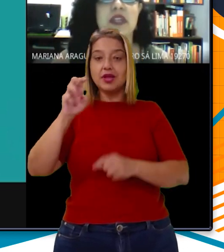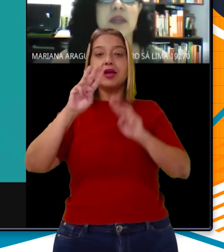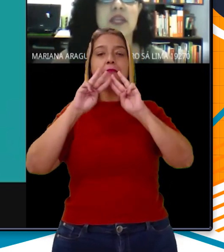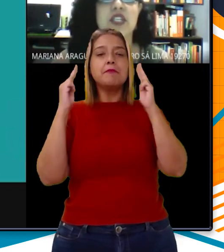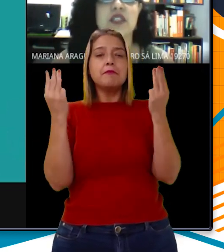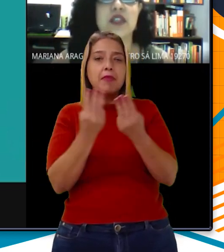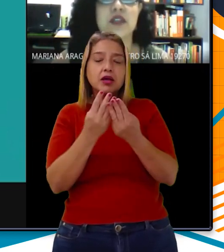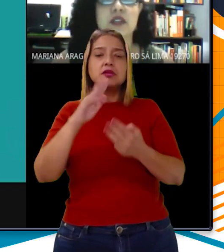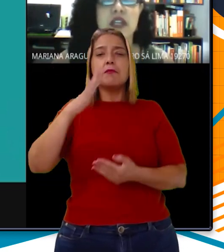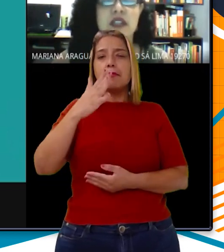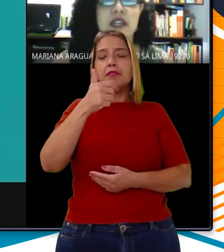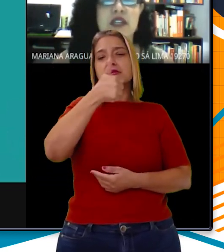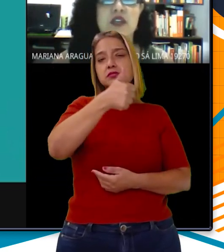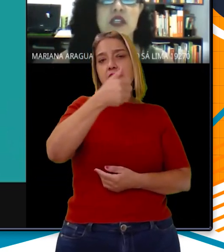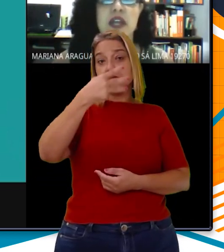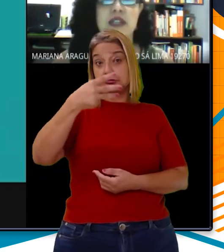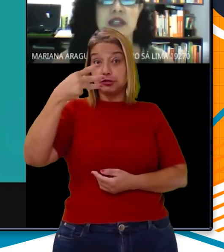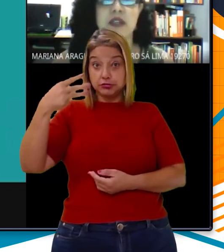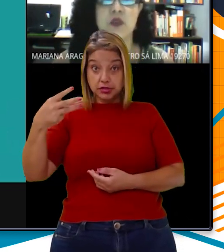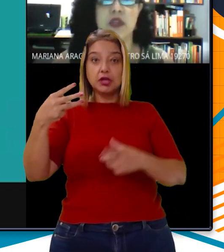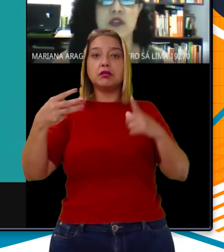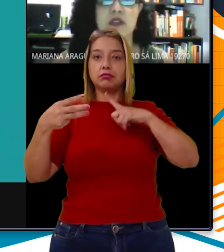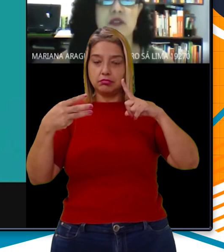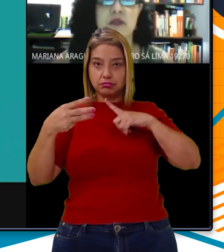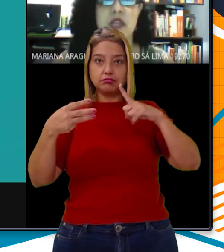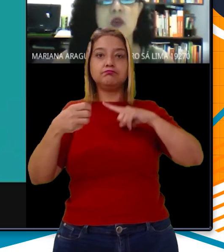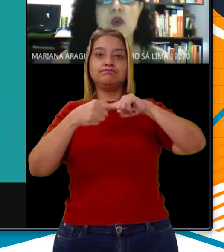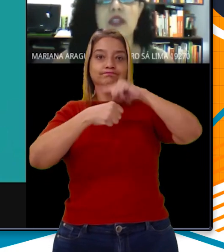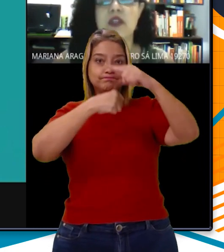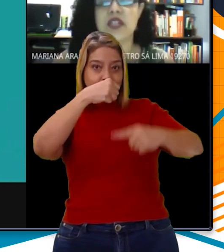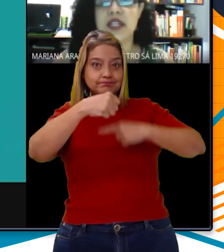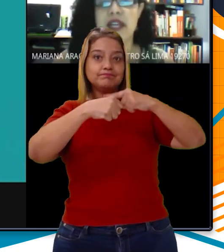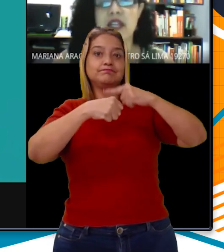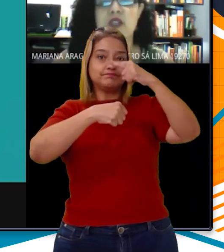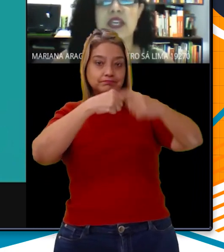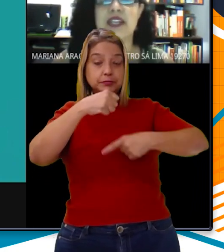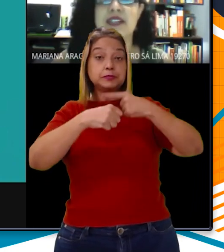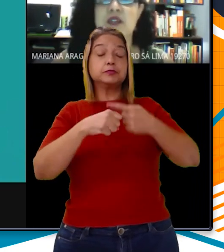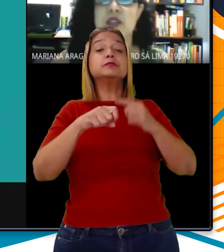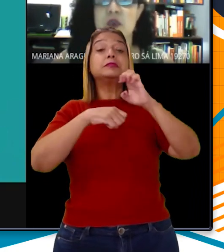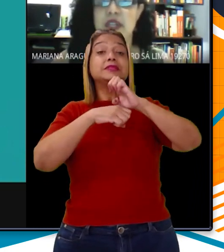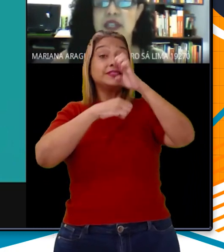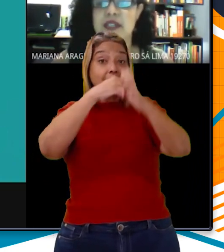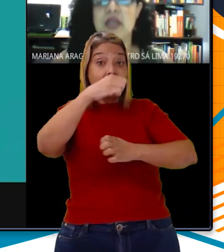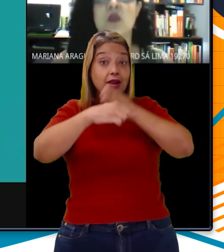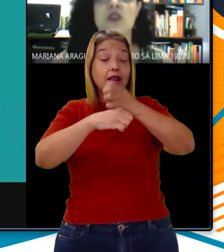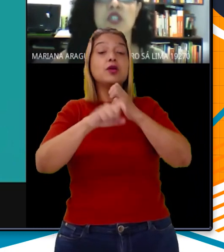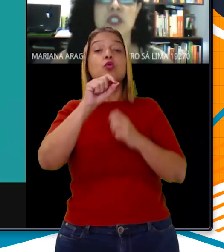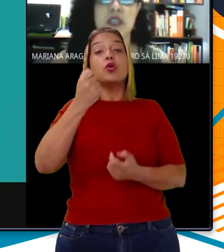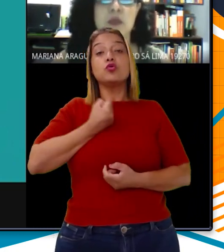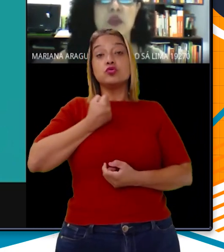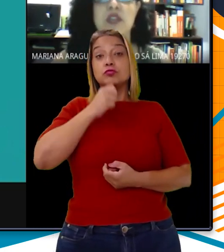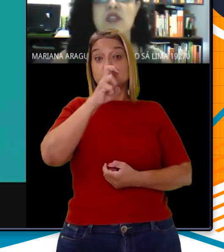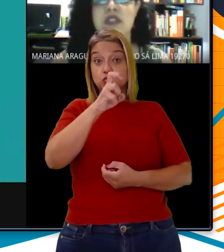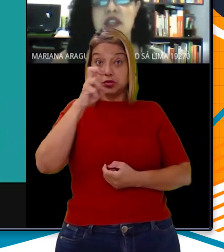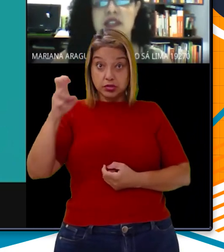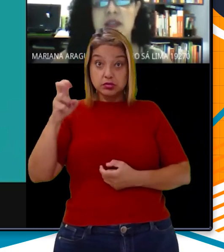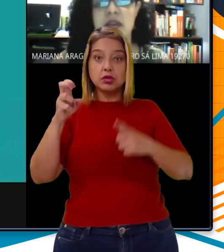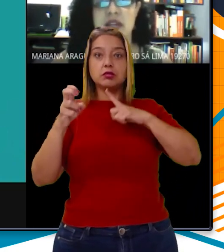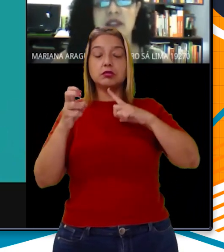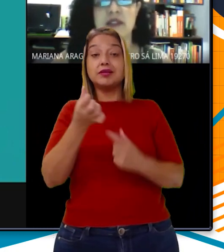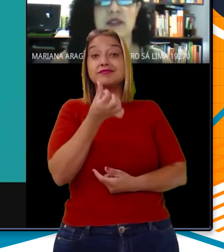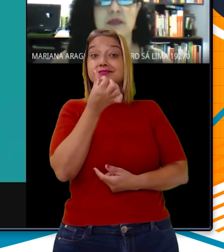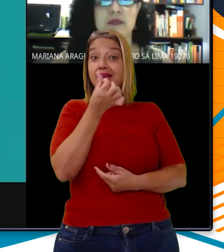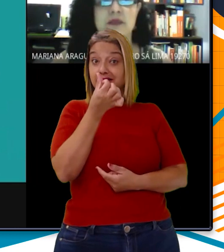aproximadamente 133 unidades atômicas. Quanto aos elétrons, eles são 55, distribuídos em 6